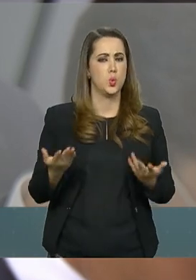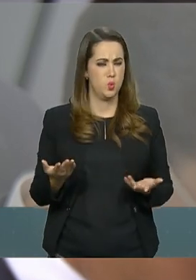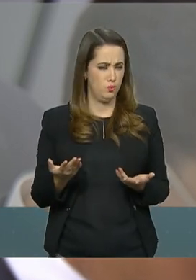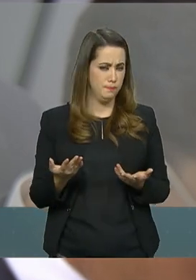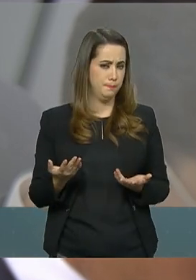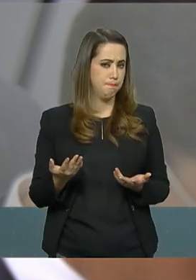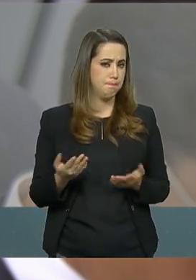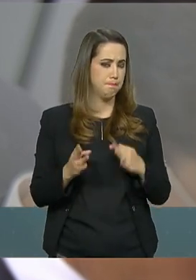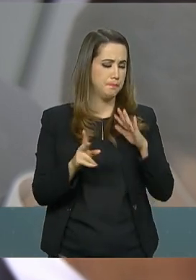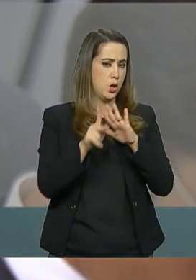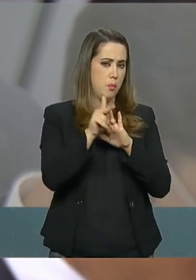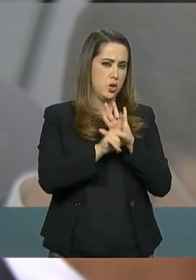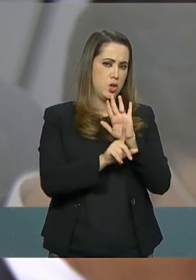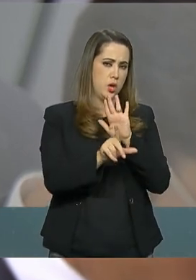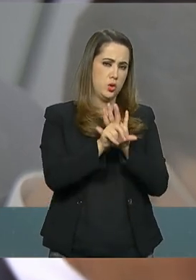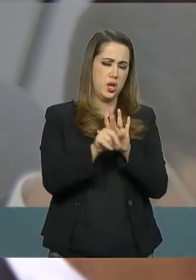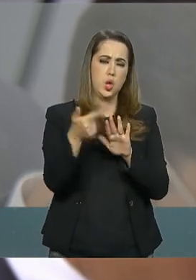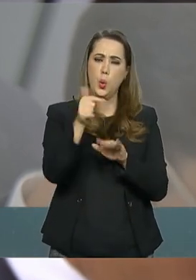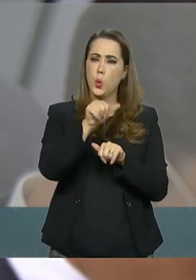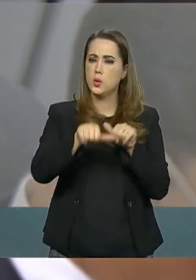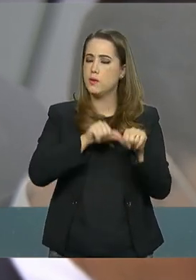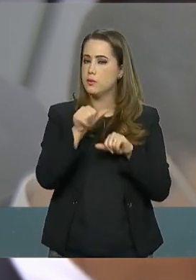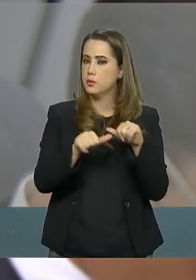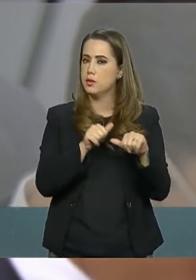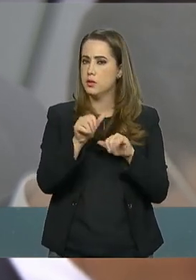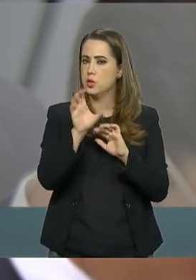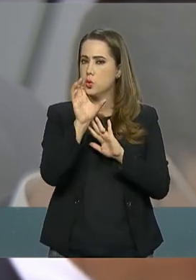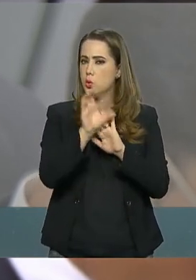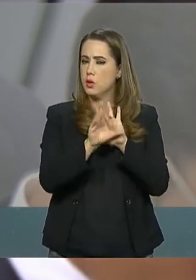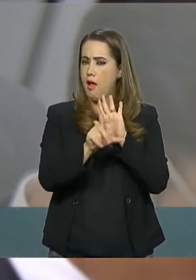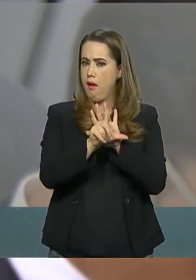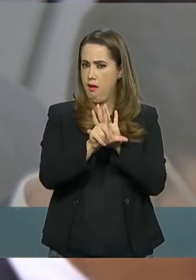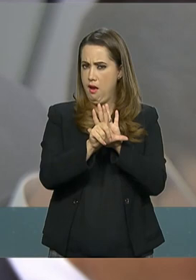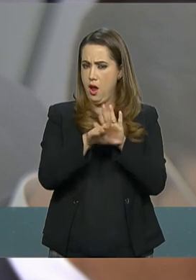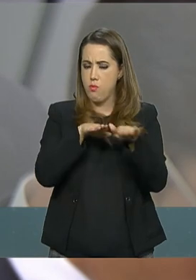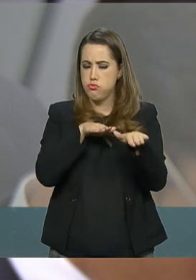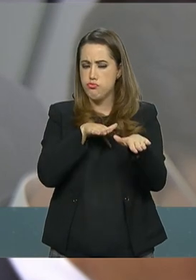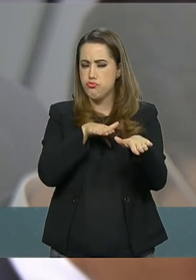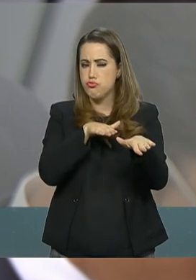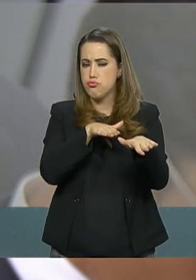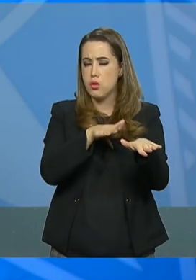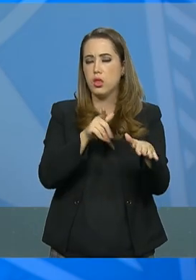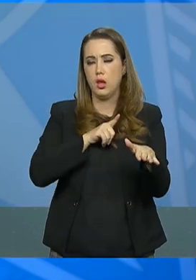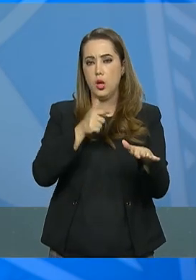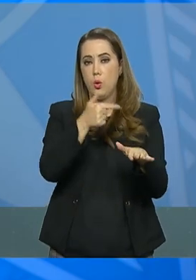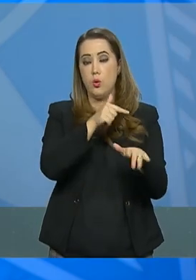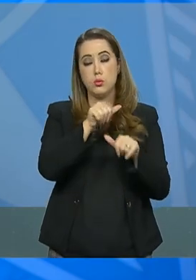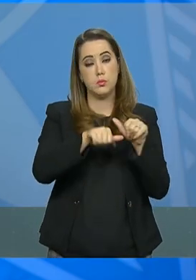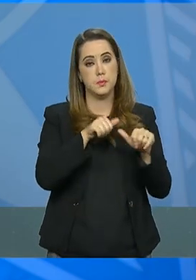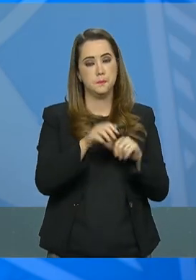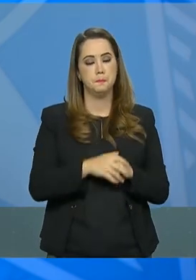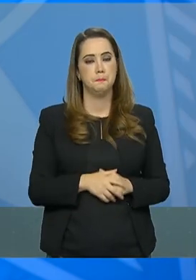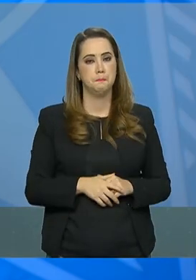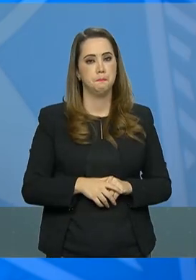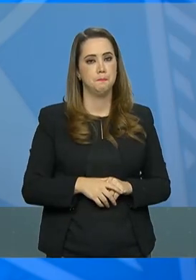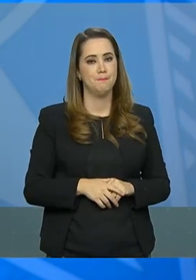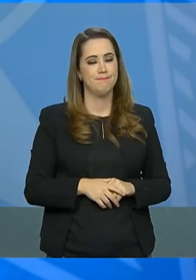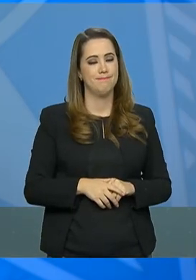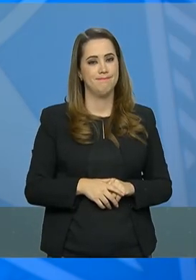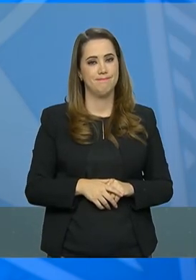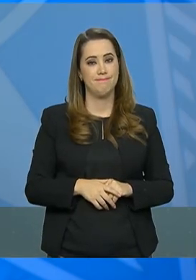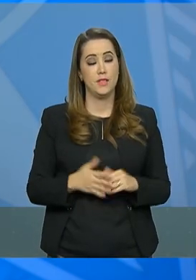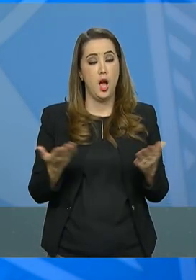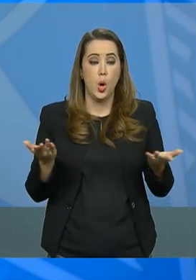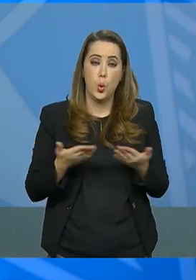o projeto de lei deve incluir outras mudanças no Código Brasileiro de Trânsito? No momento em o presidente já avançou